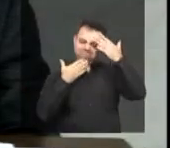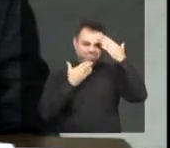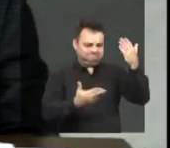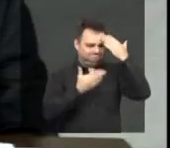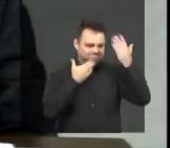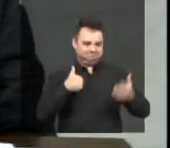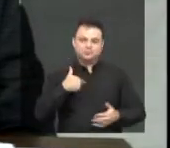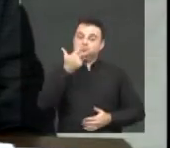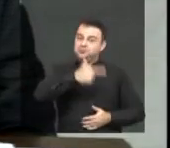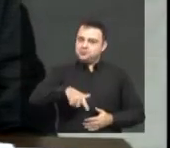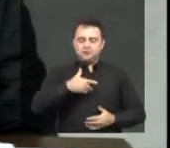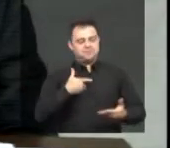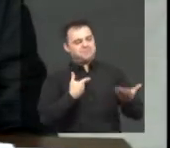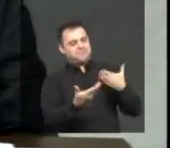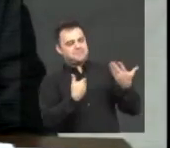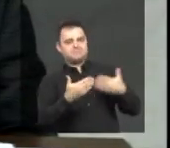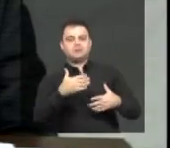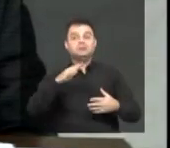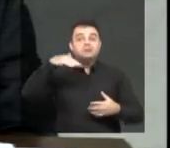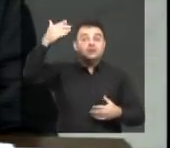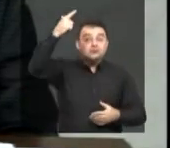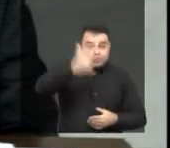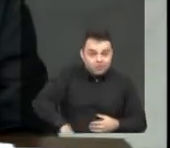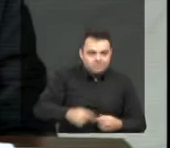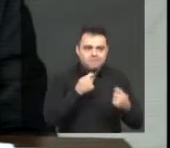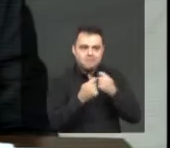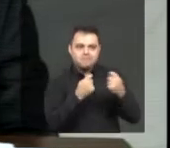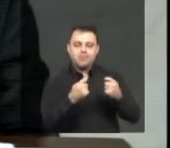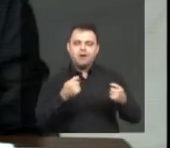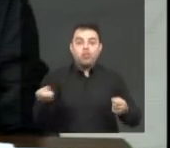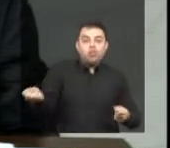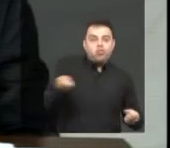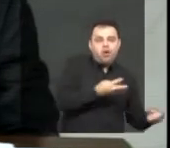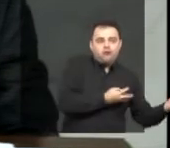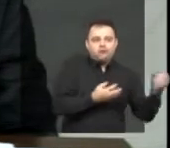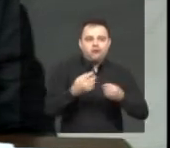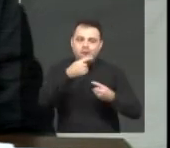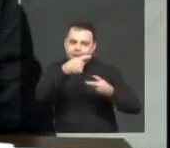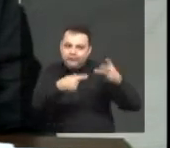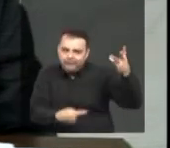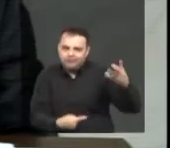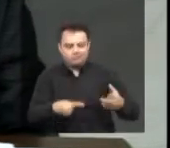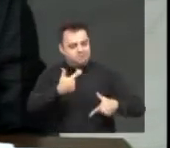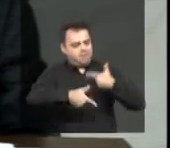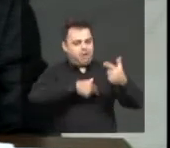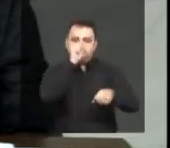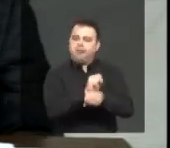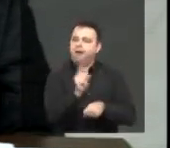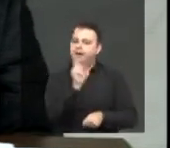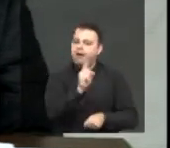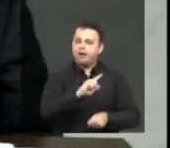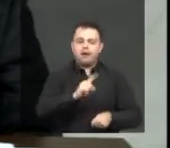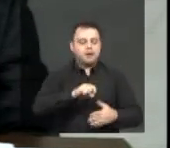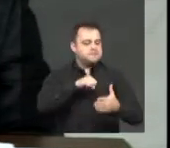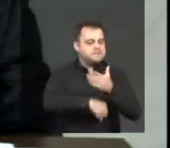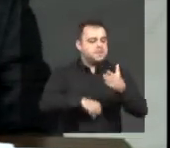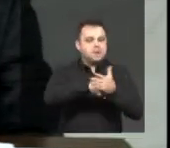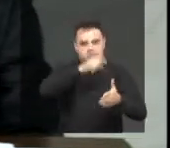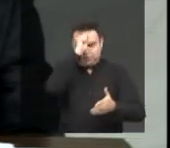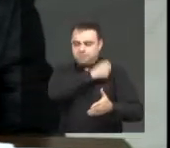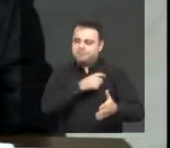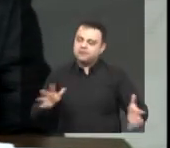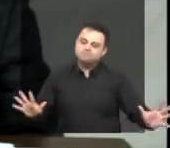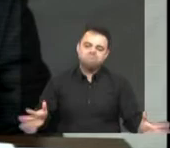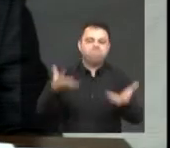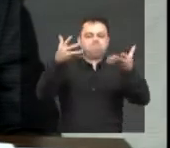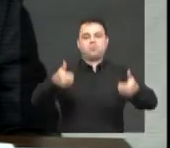Eu que agradeço. É sempre um prazer estar com vocês. Espero que na próxima eu tenha mais novidades para trazer aí, porque o trabalho não para. A gente está aí sempre na luta